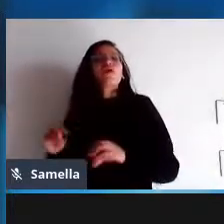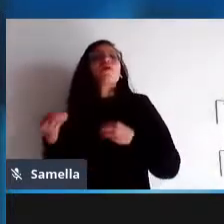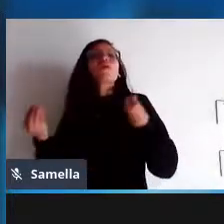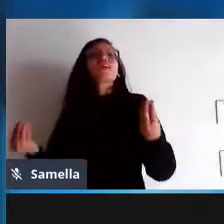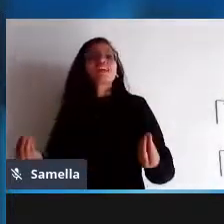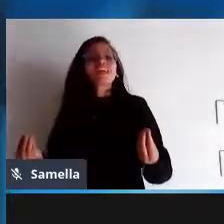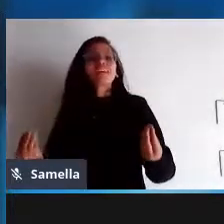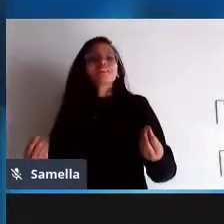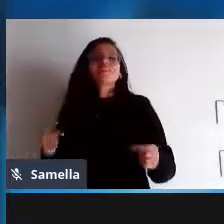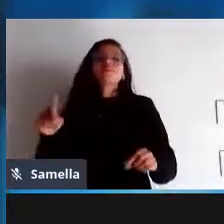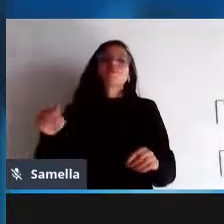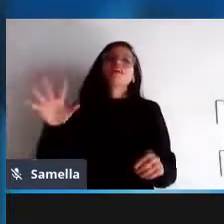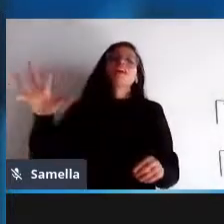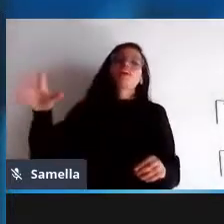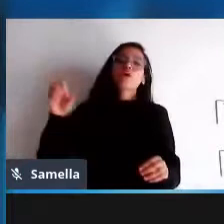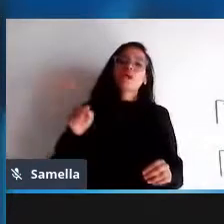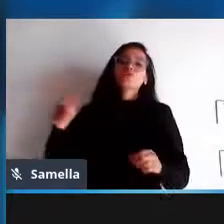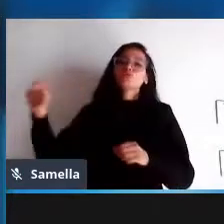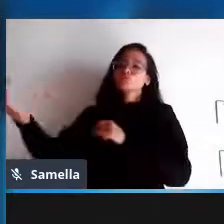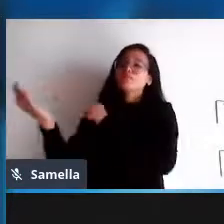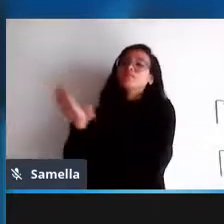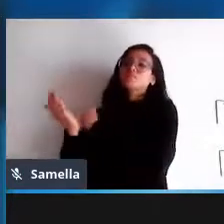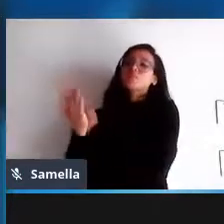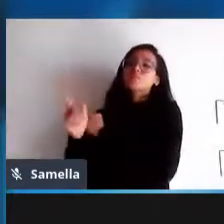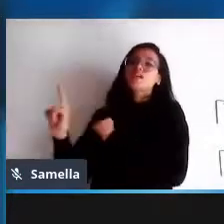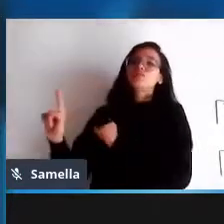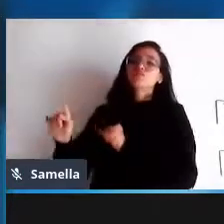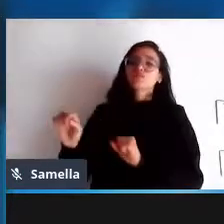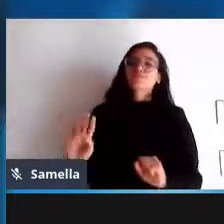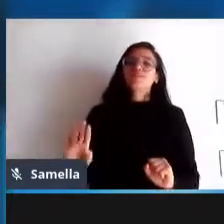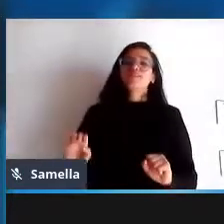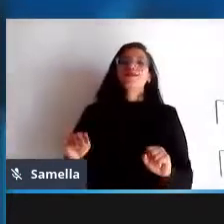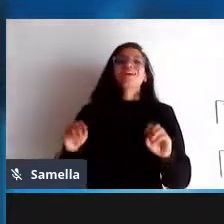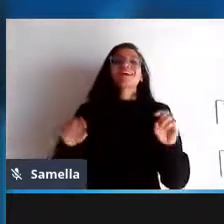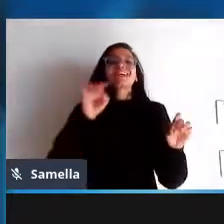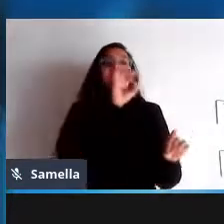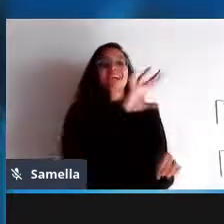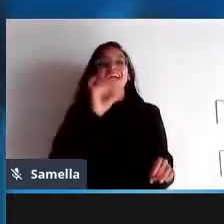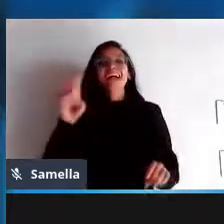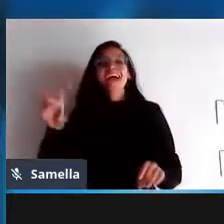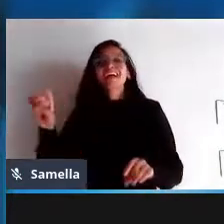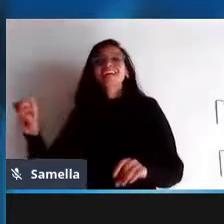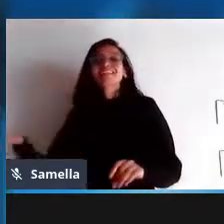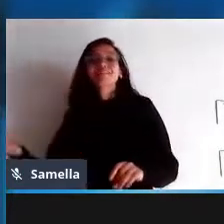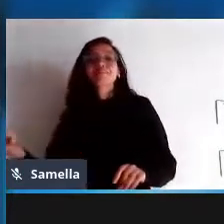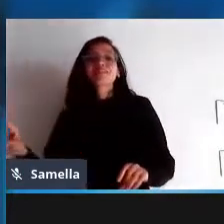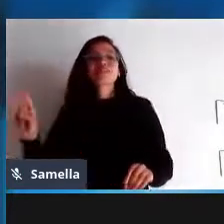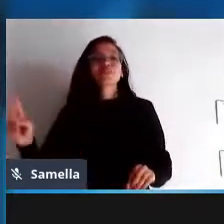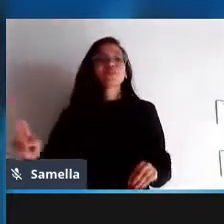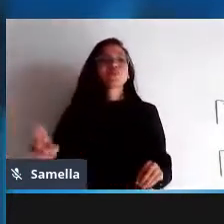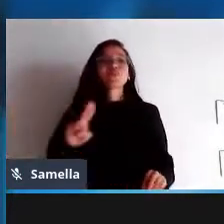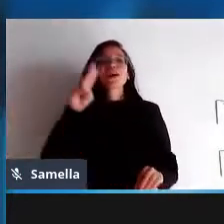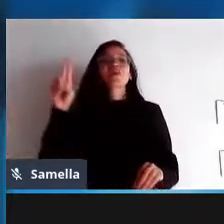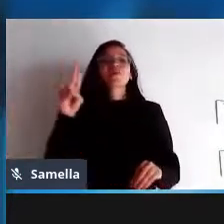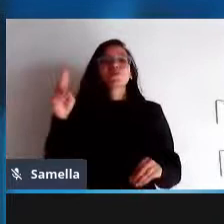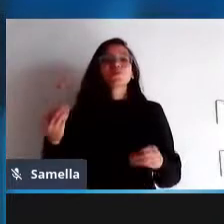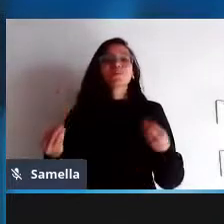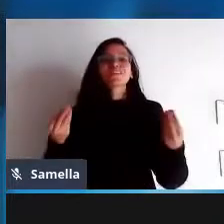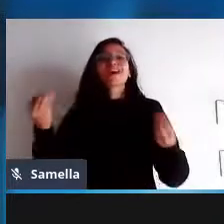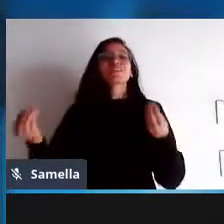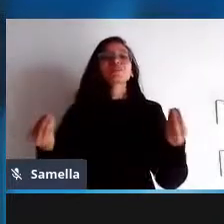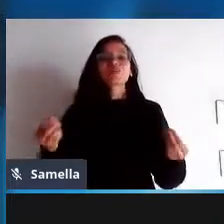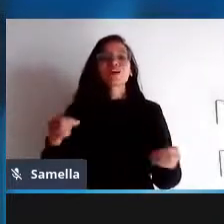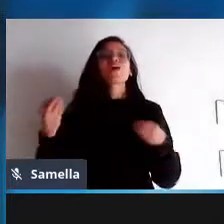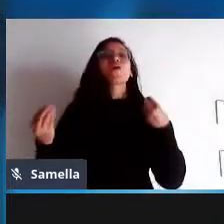habilidade para caçar eu vou fazer outra coisa na comunidade mas alguém vai lá pegar uma lança e vai derrubar um mamute para eu comer